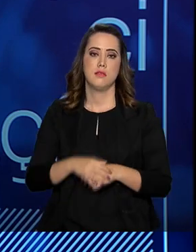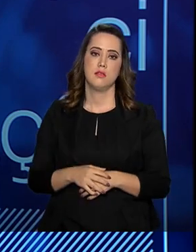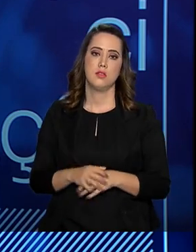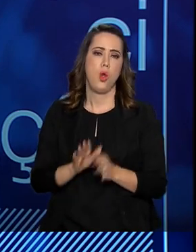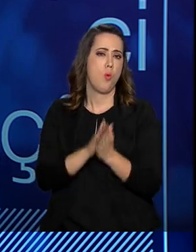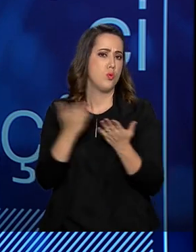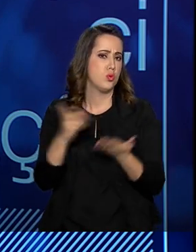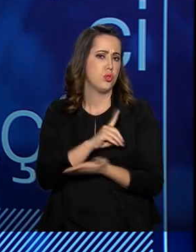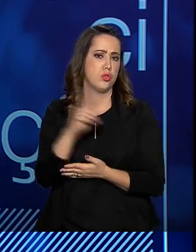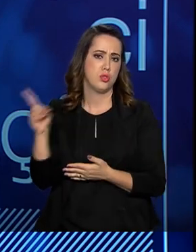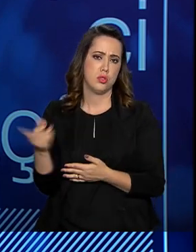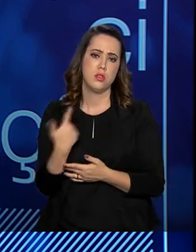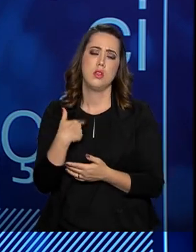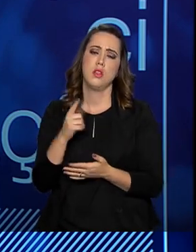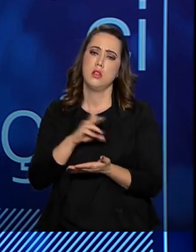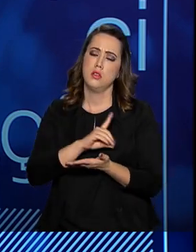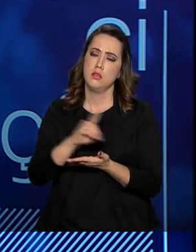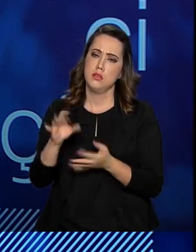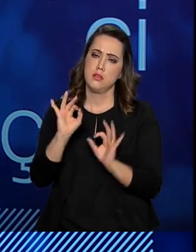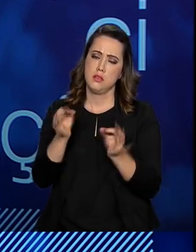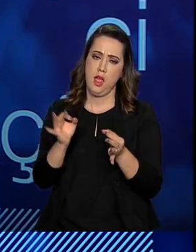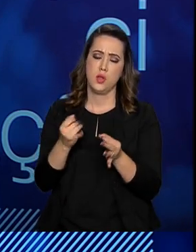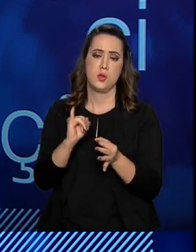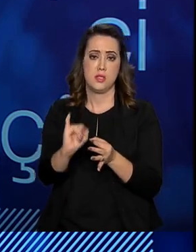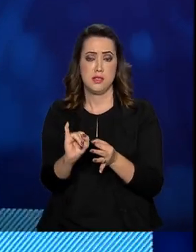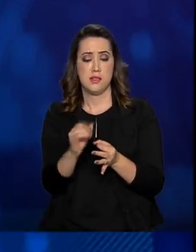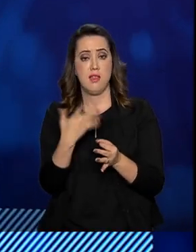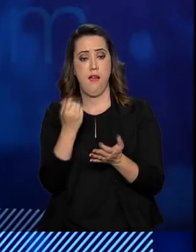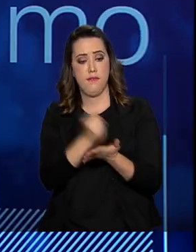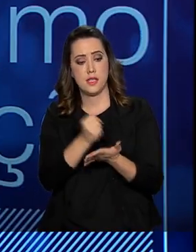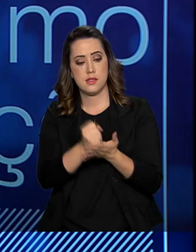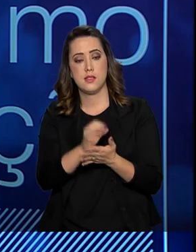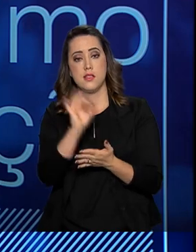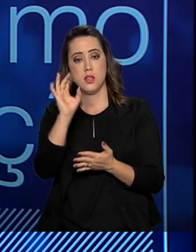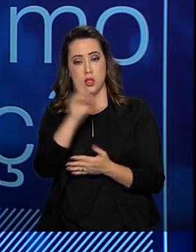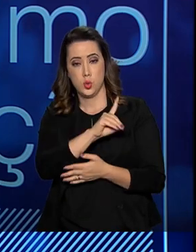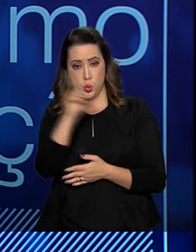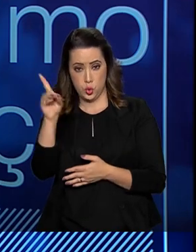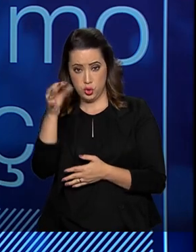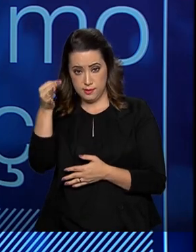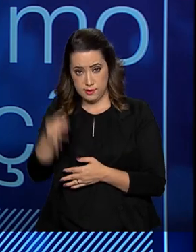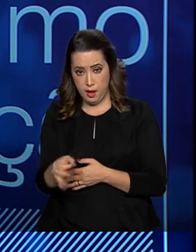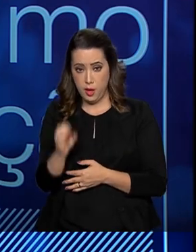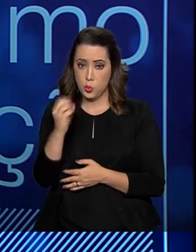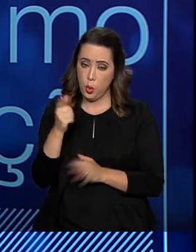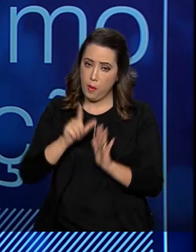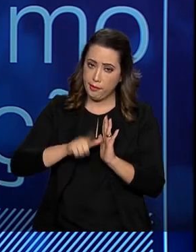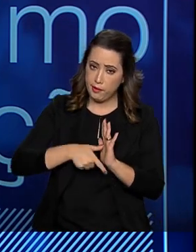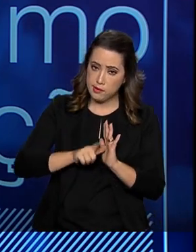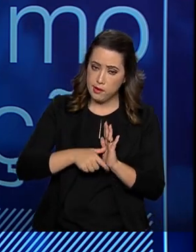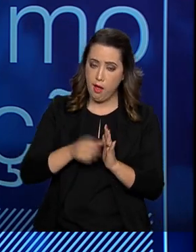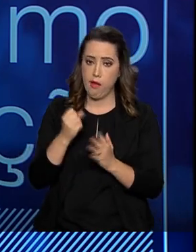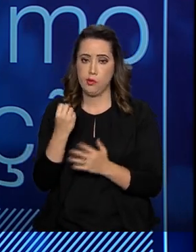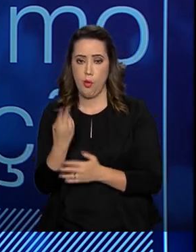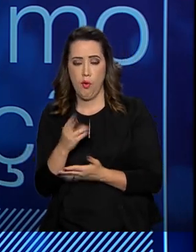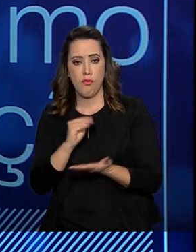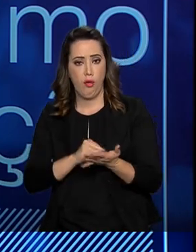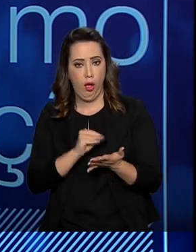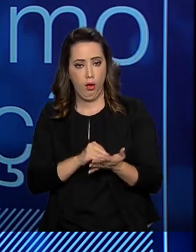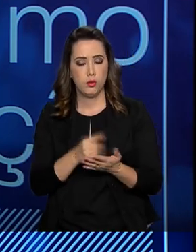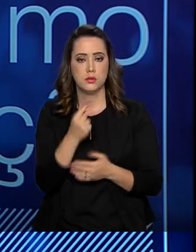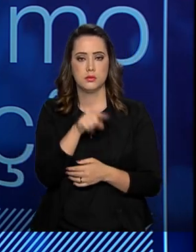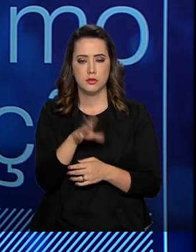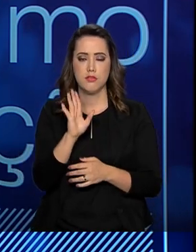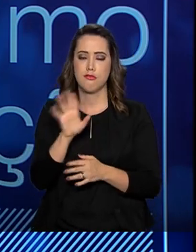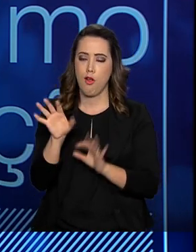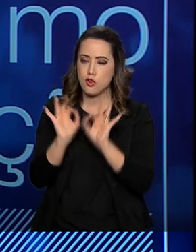o calendário e o atestado de vacinação, se ele está em dia, se ele tomou a vacina. Então, esse é um trabalho que está em desenvolvimento e muito em breve a gente